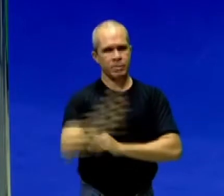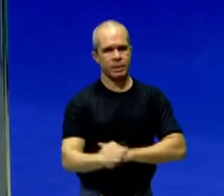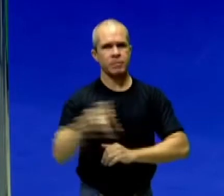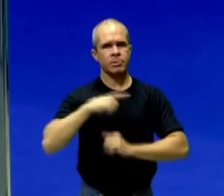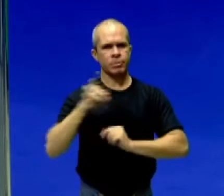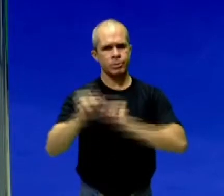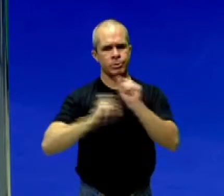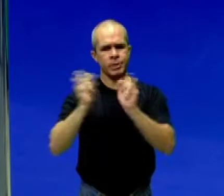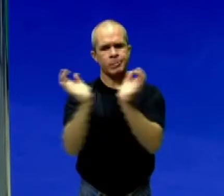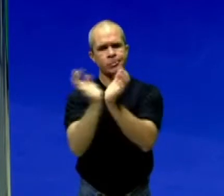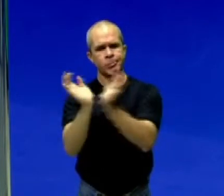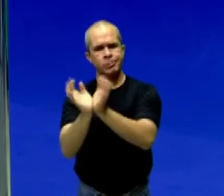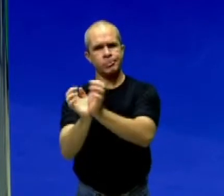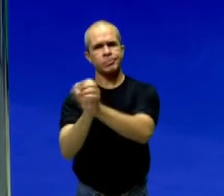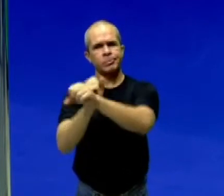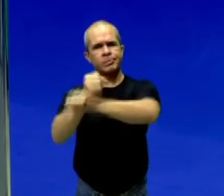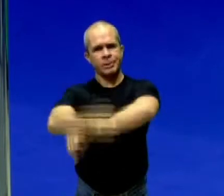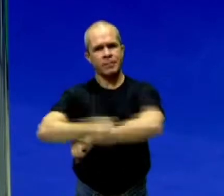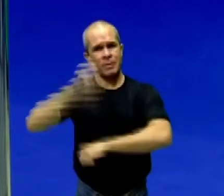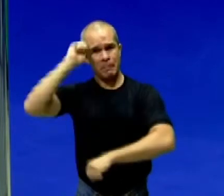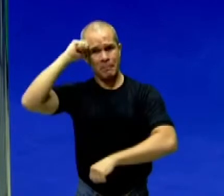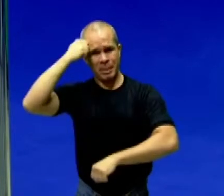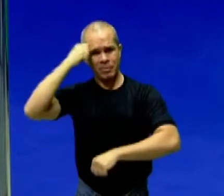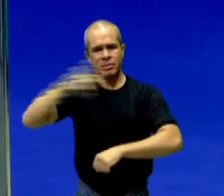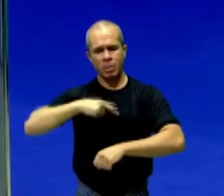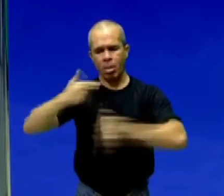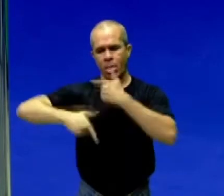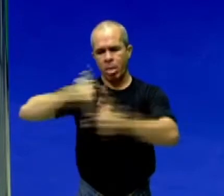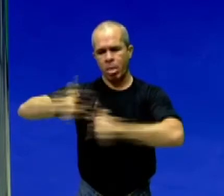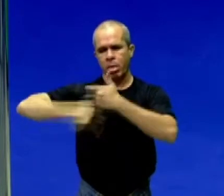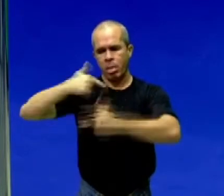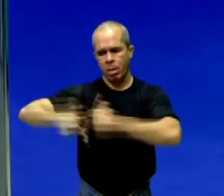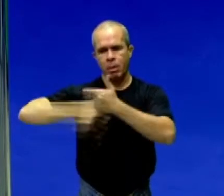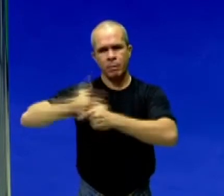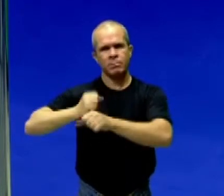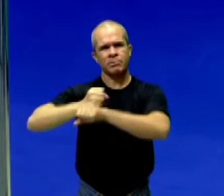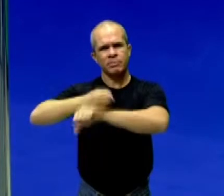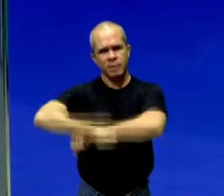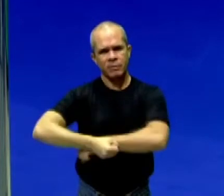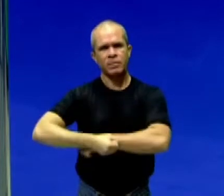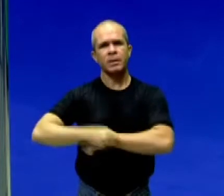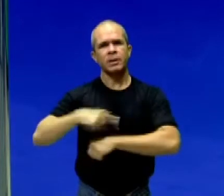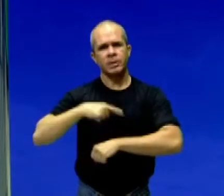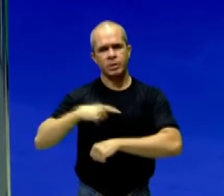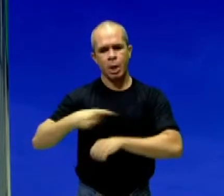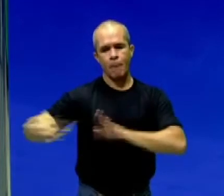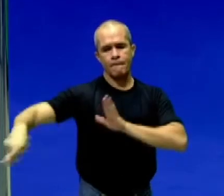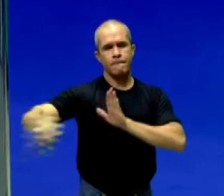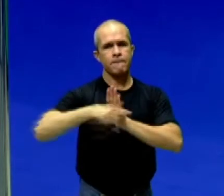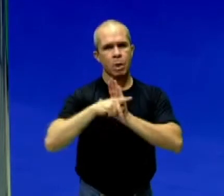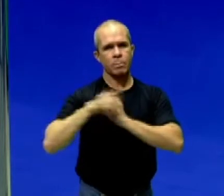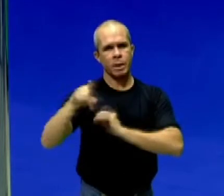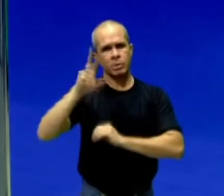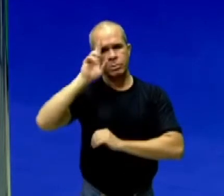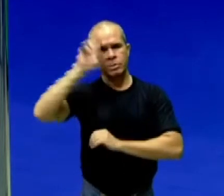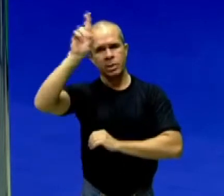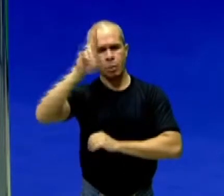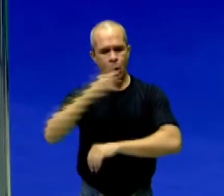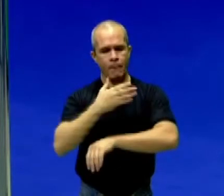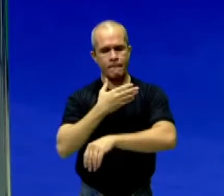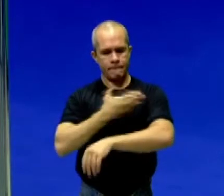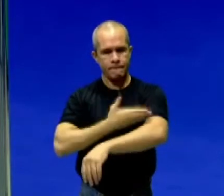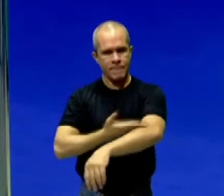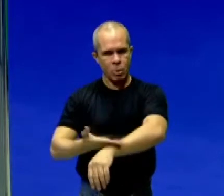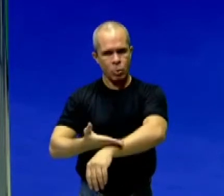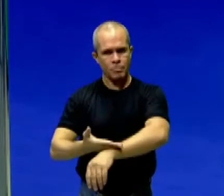tratados com o serviço de escravidão, como propriedades dos senhores brancos e trabalhando de